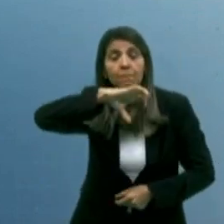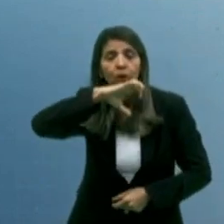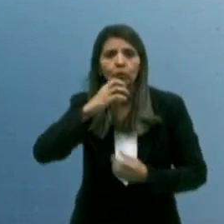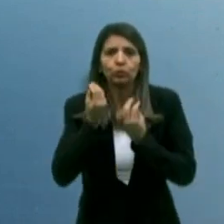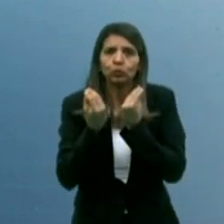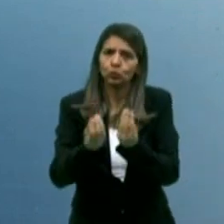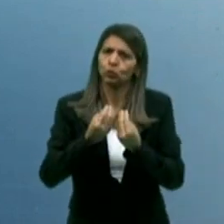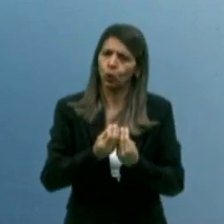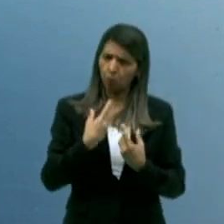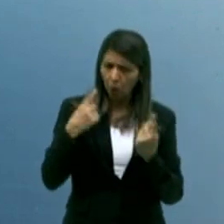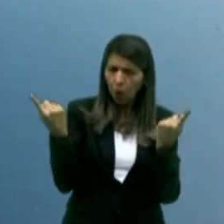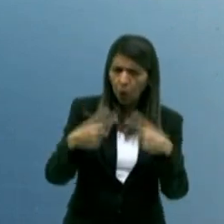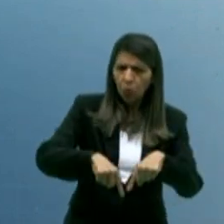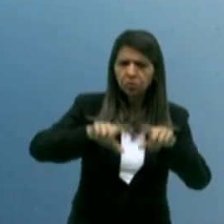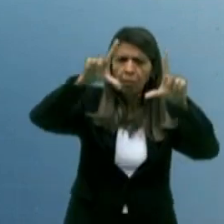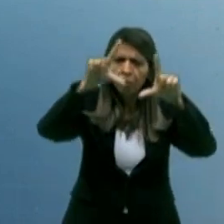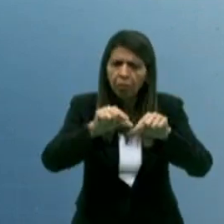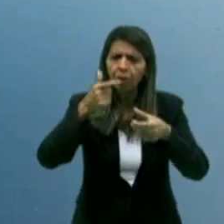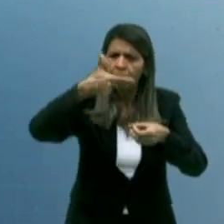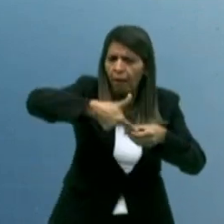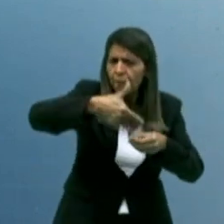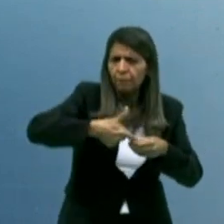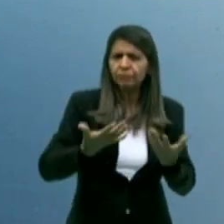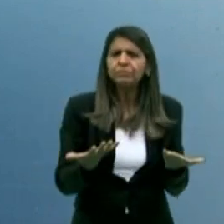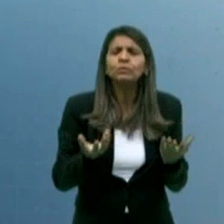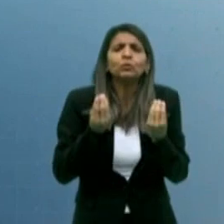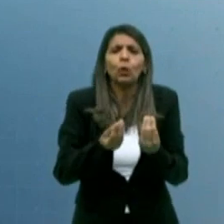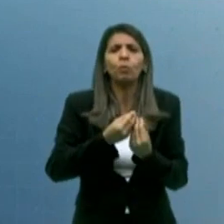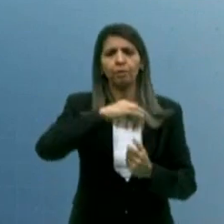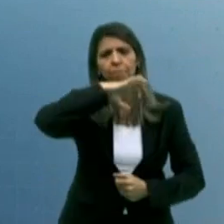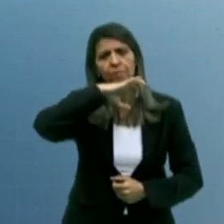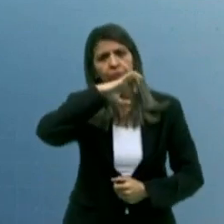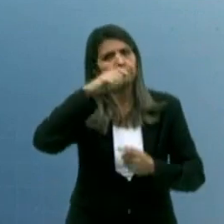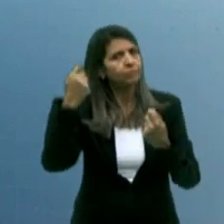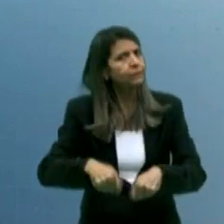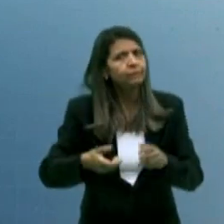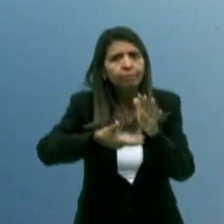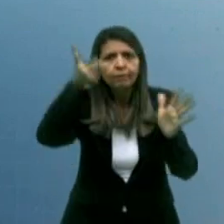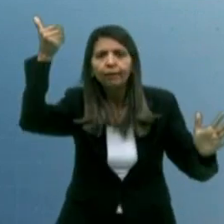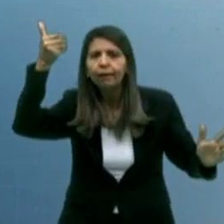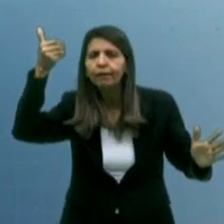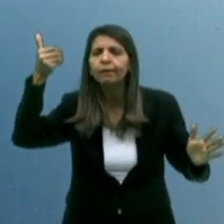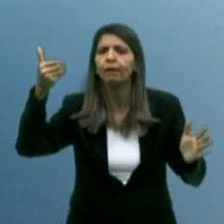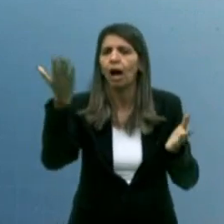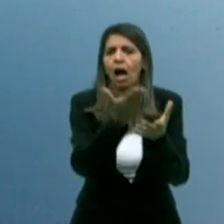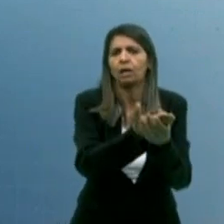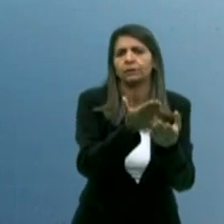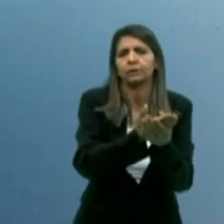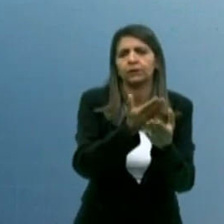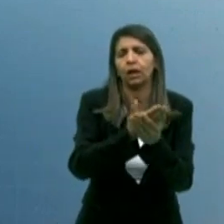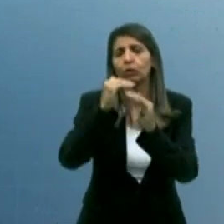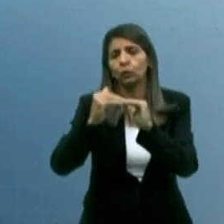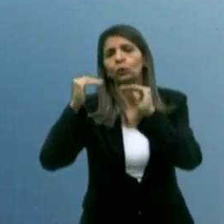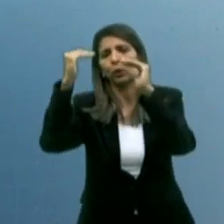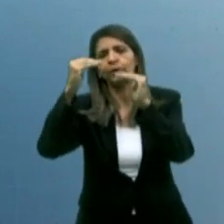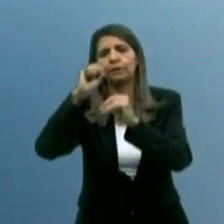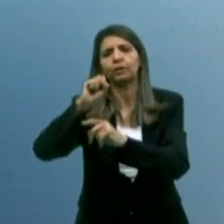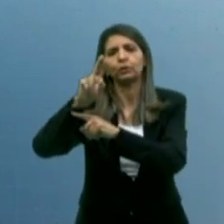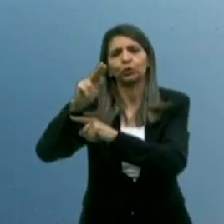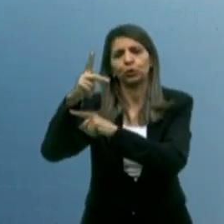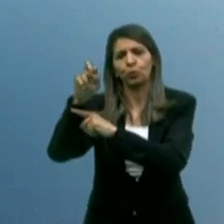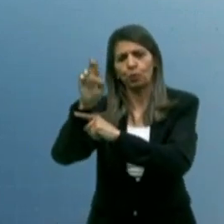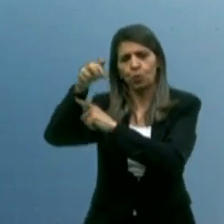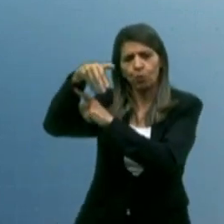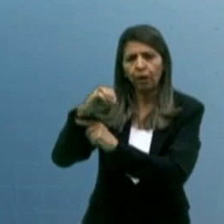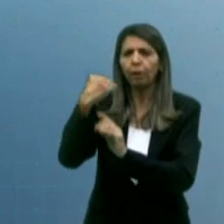reduzir o imposto dos combustíveis. Retire a ação do Supremo, enquanto é tempo. Porque essa ação do Supremo, para impedir a baixa